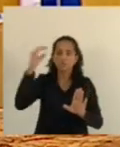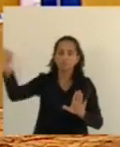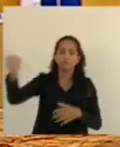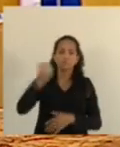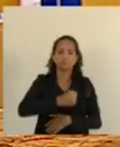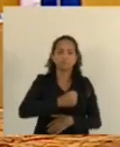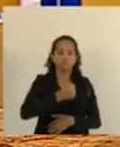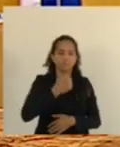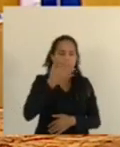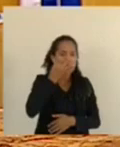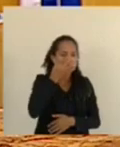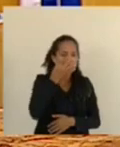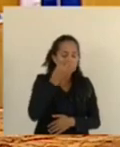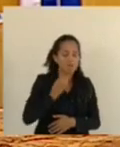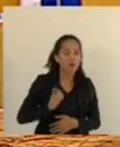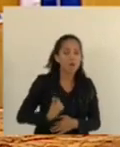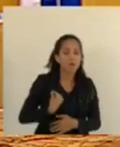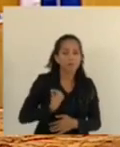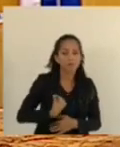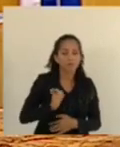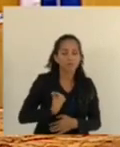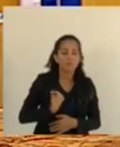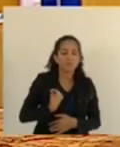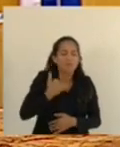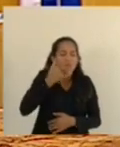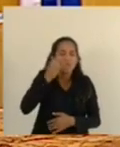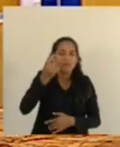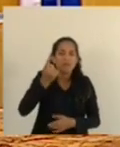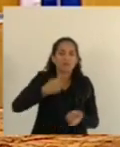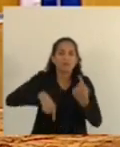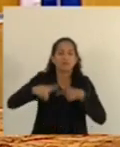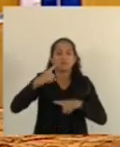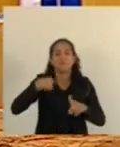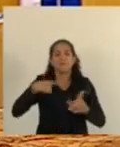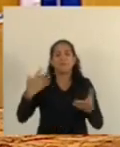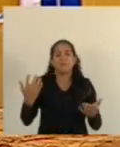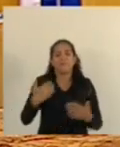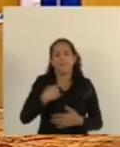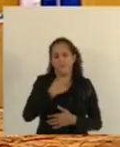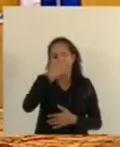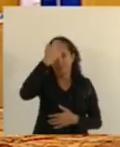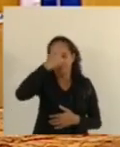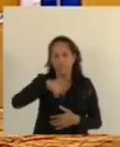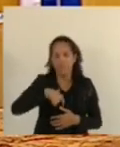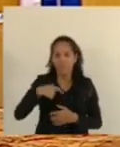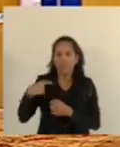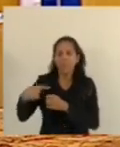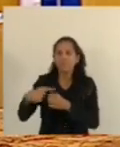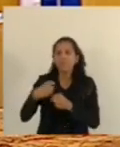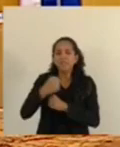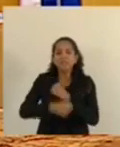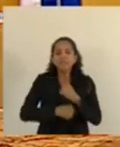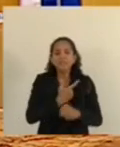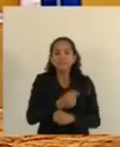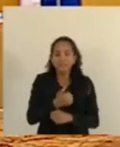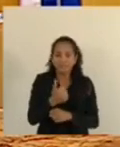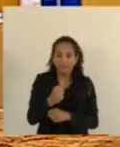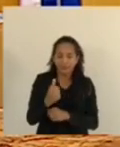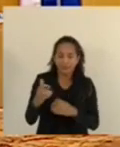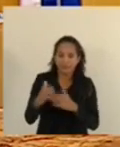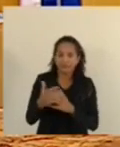Estado do Espírito Santo. Não vamos retroceder. Eu, enquanto superintendente de Polícia do Interior, de 2011 a 2014,